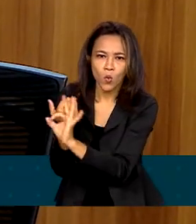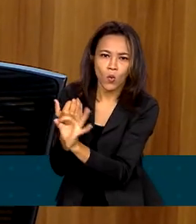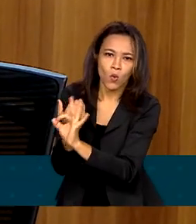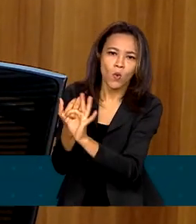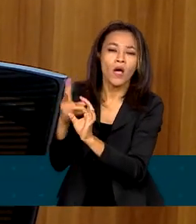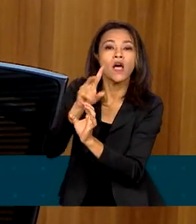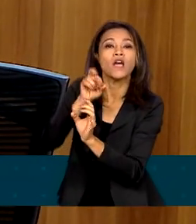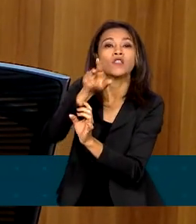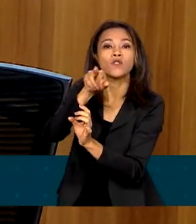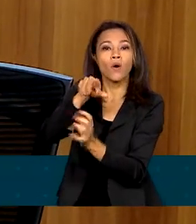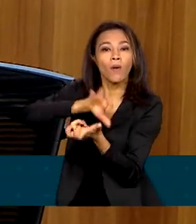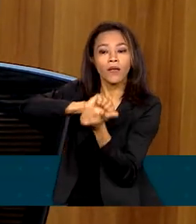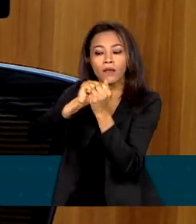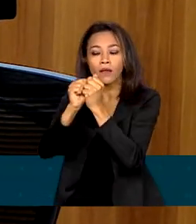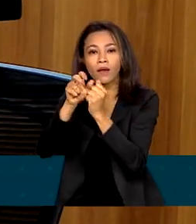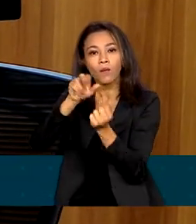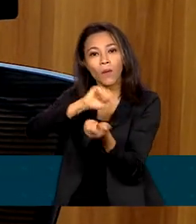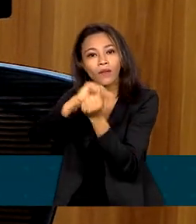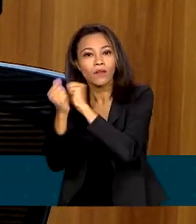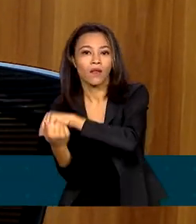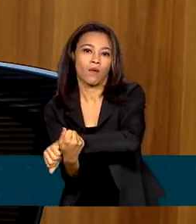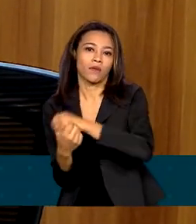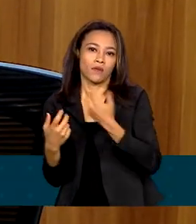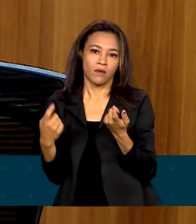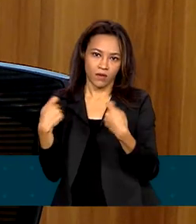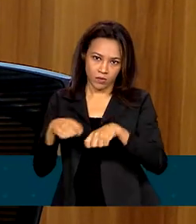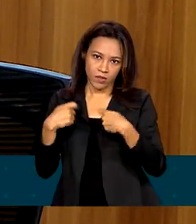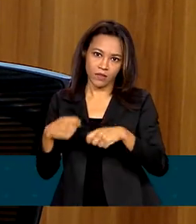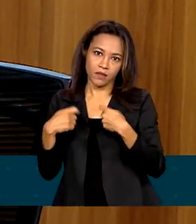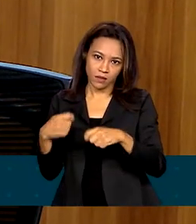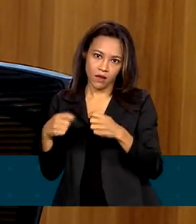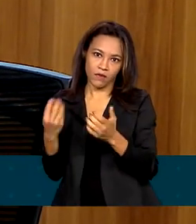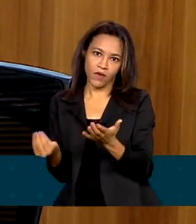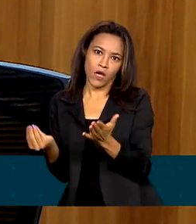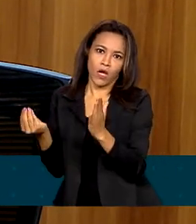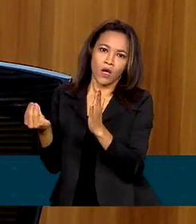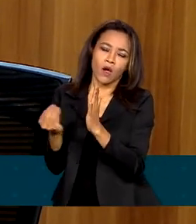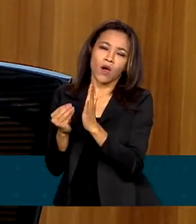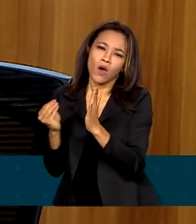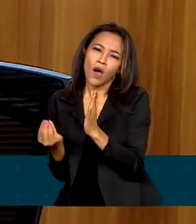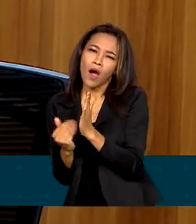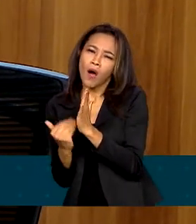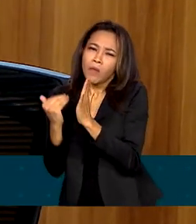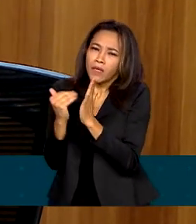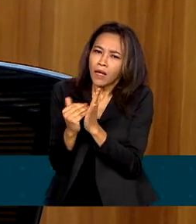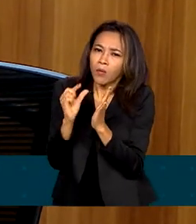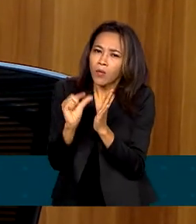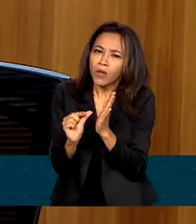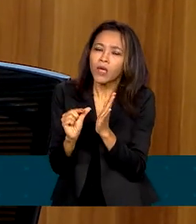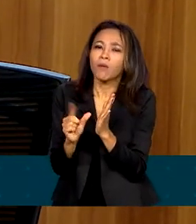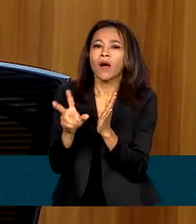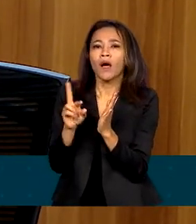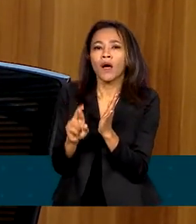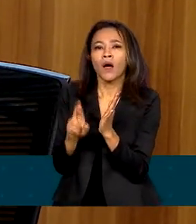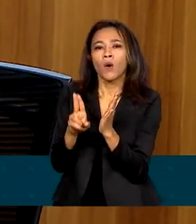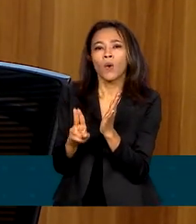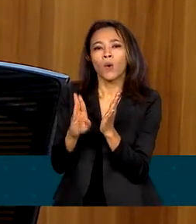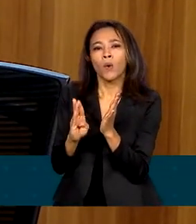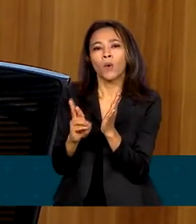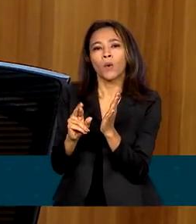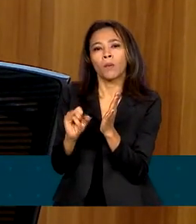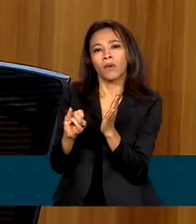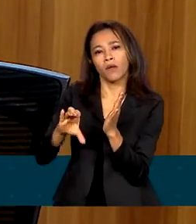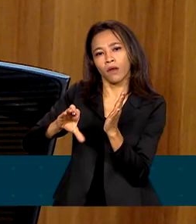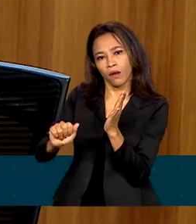uma adequação de rubricas, porque você precisava aumentar uma rubrica que estava um pouco abaixo do necessário sem aumento de custos. Então o governo, o